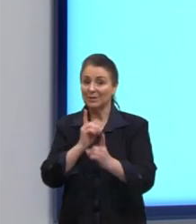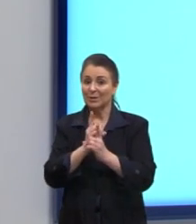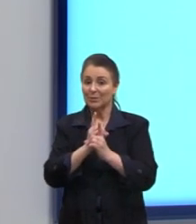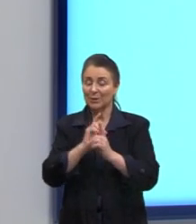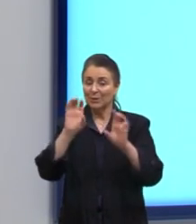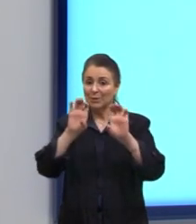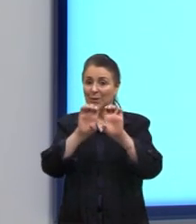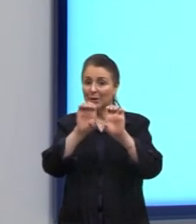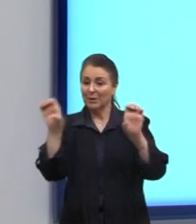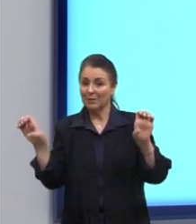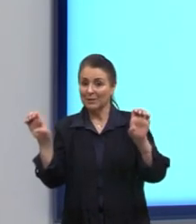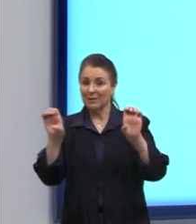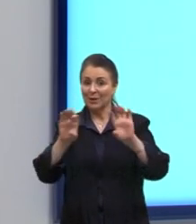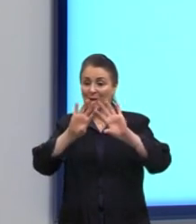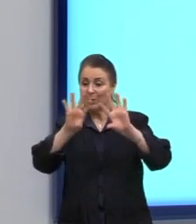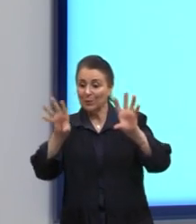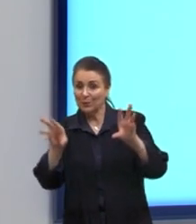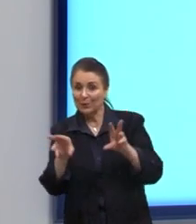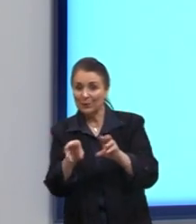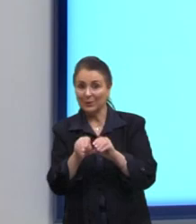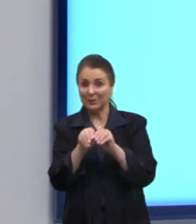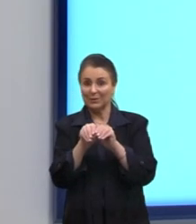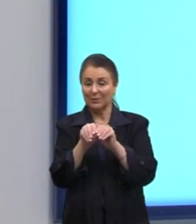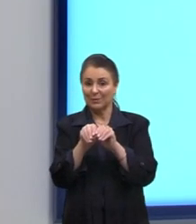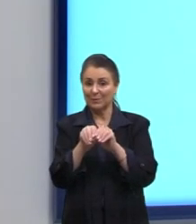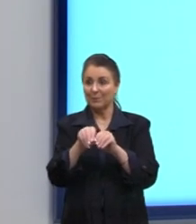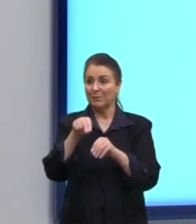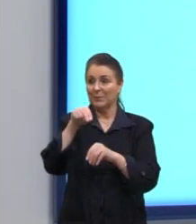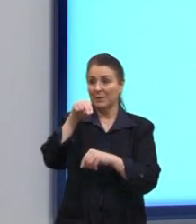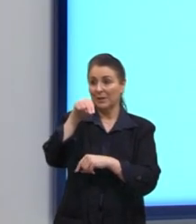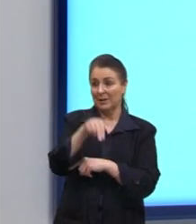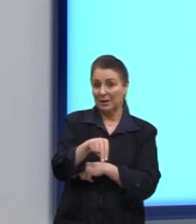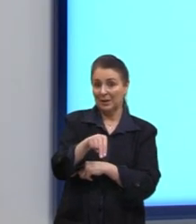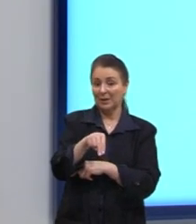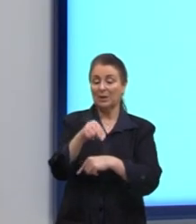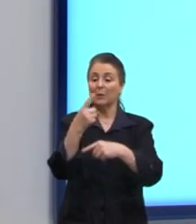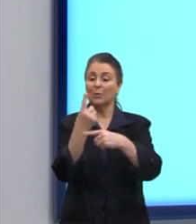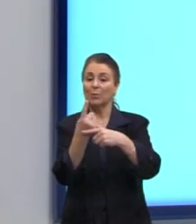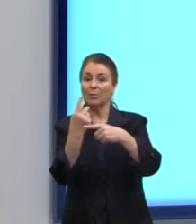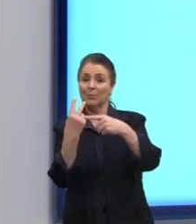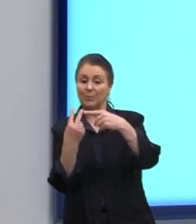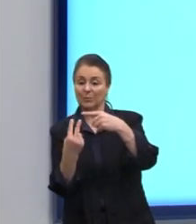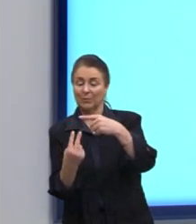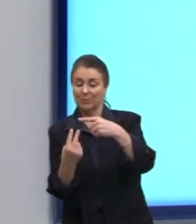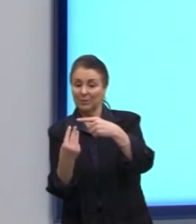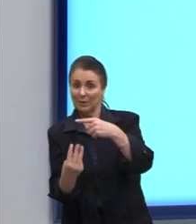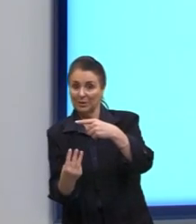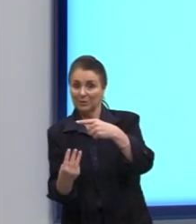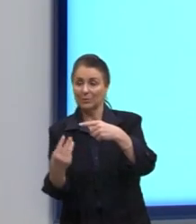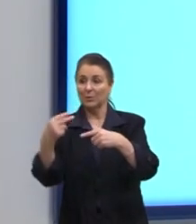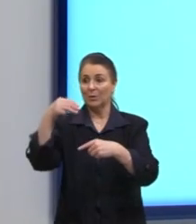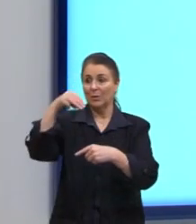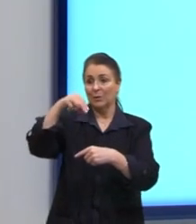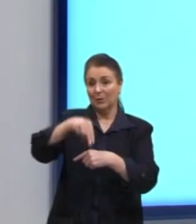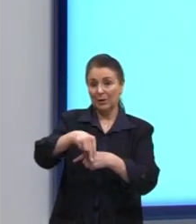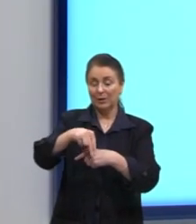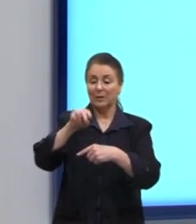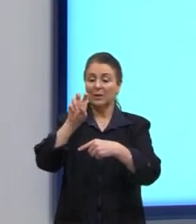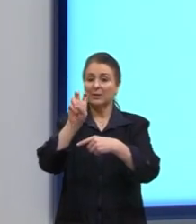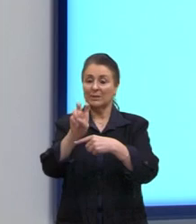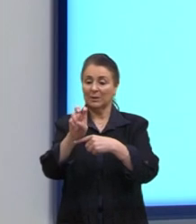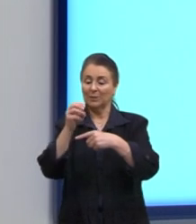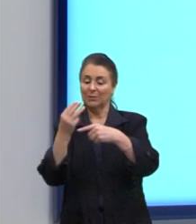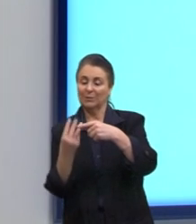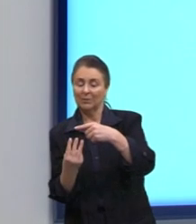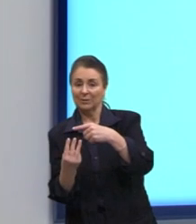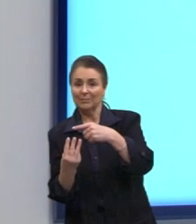a equação reduzida nós vimos que o m era 1 terço e agora o n é igual a 5 terços